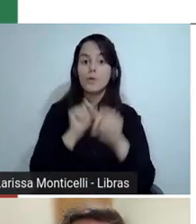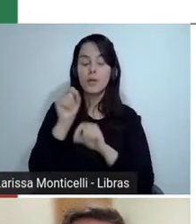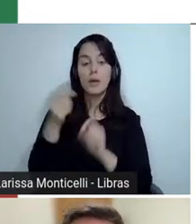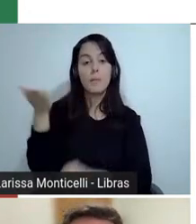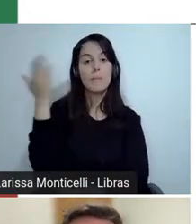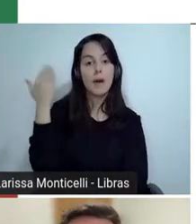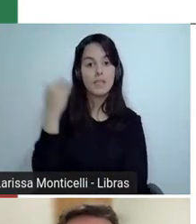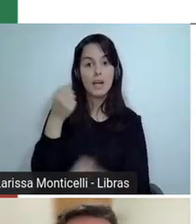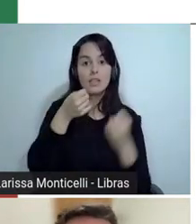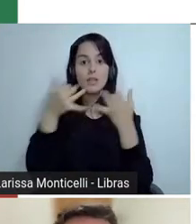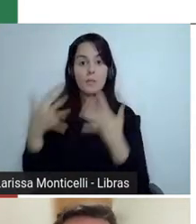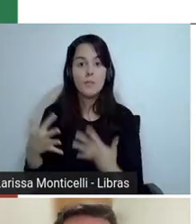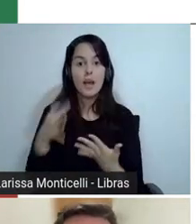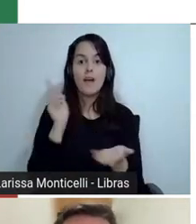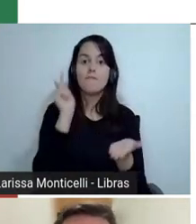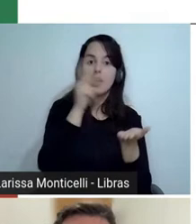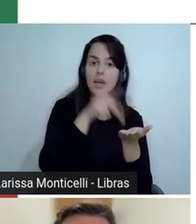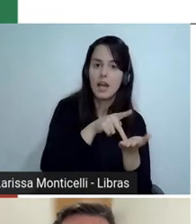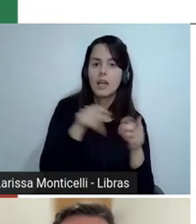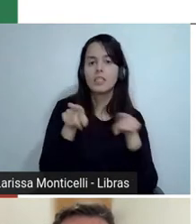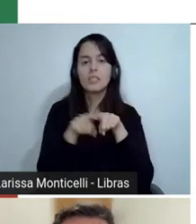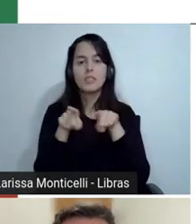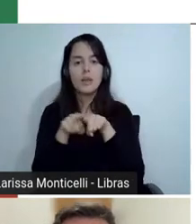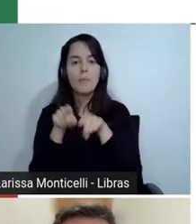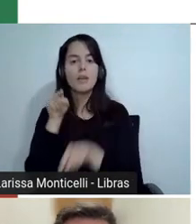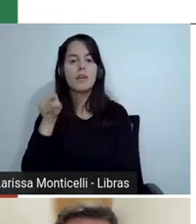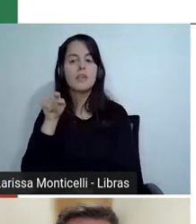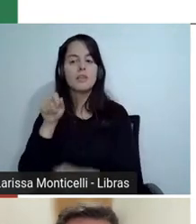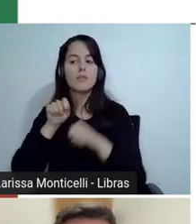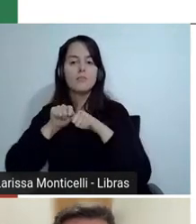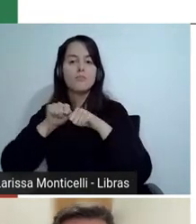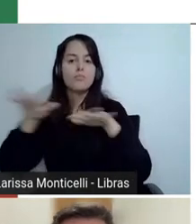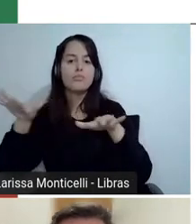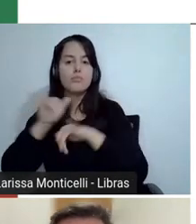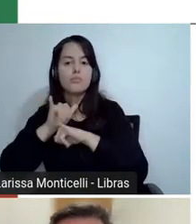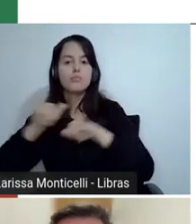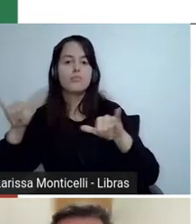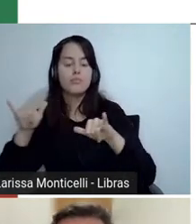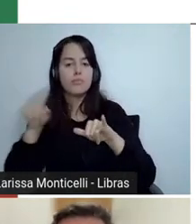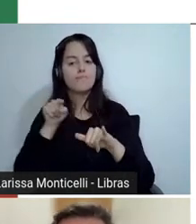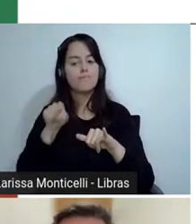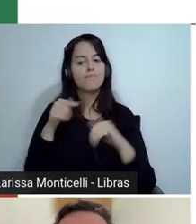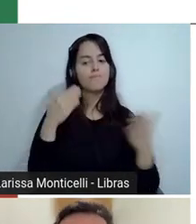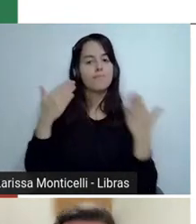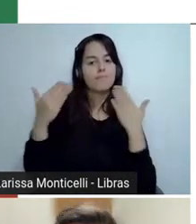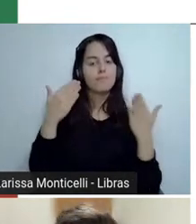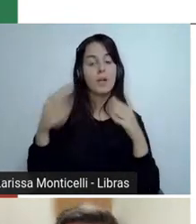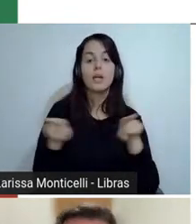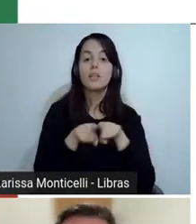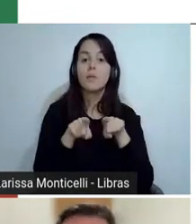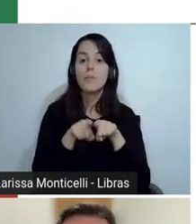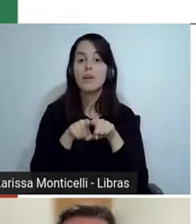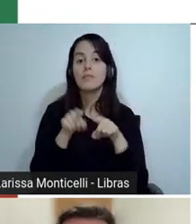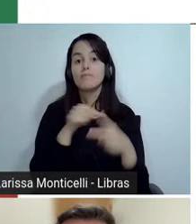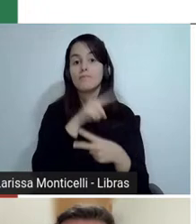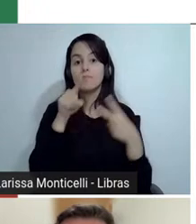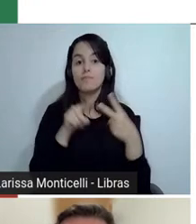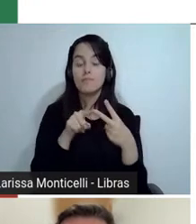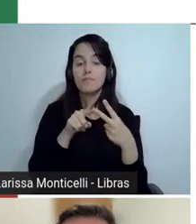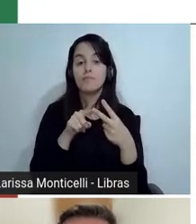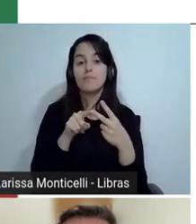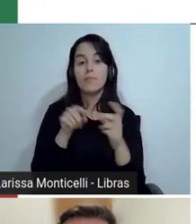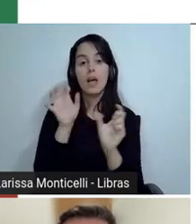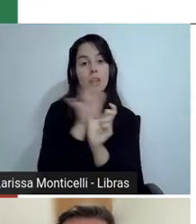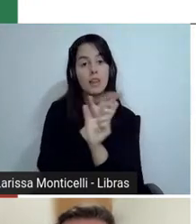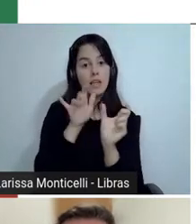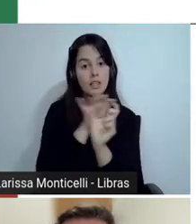depois passamos para falar um pouquinho sobre a importância do letramento midiático crítico, quais eram as diferenças, o que